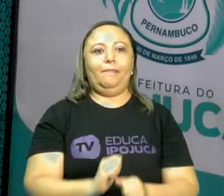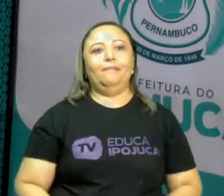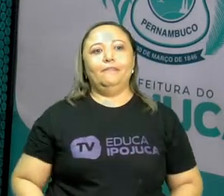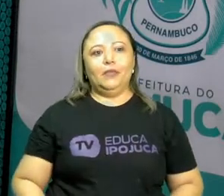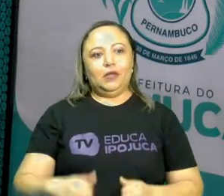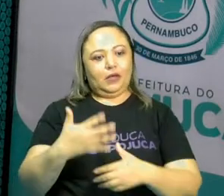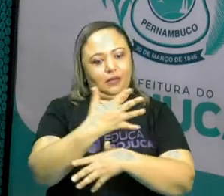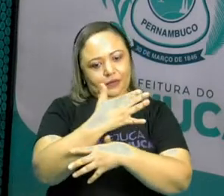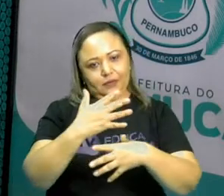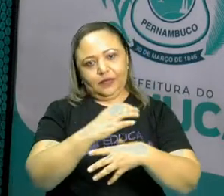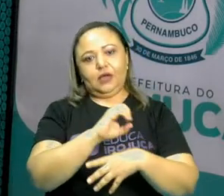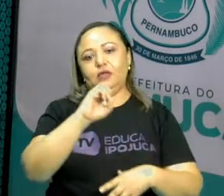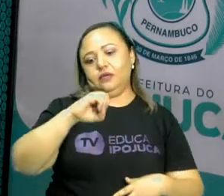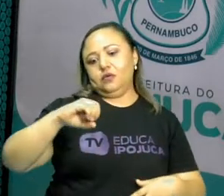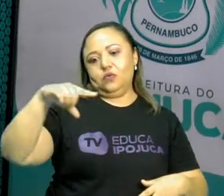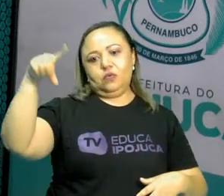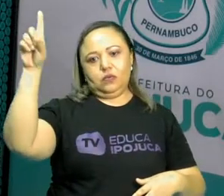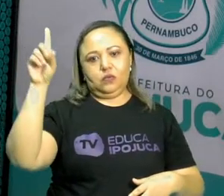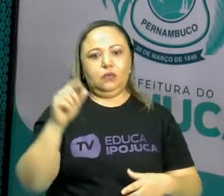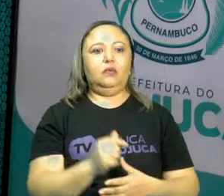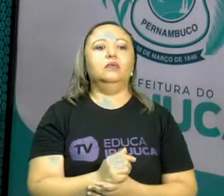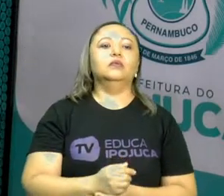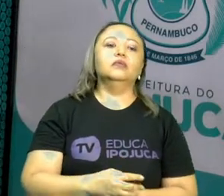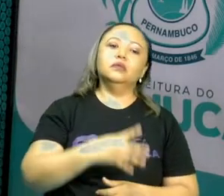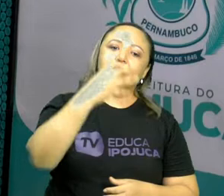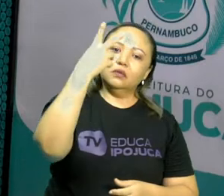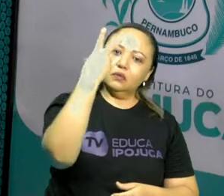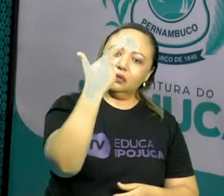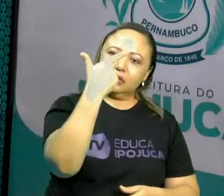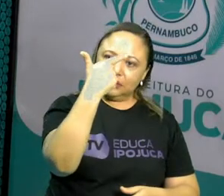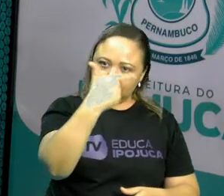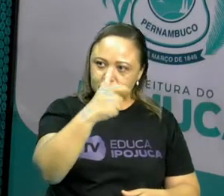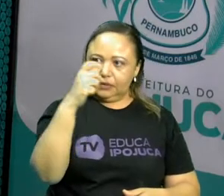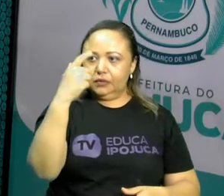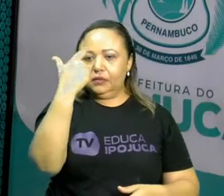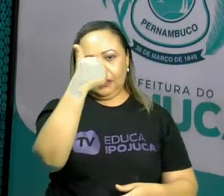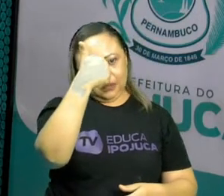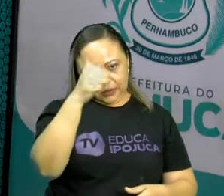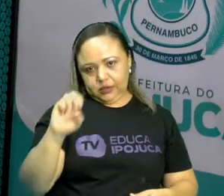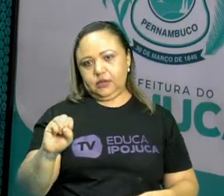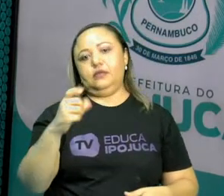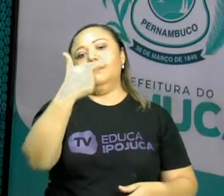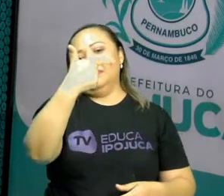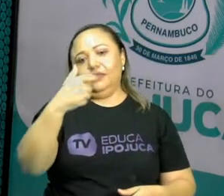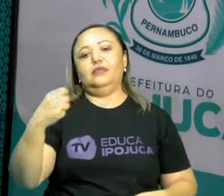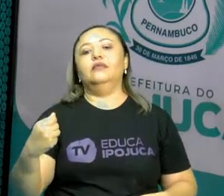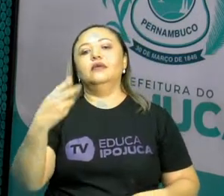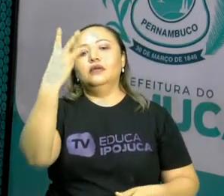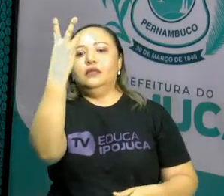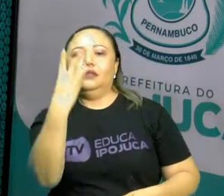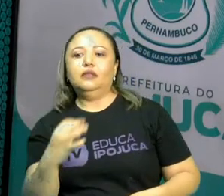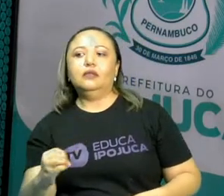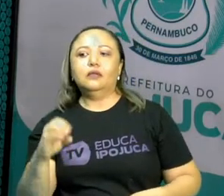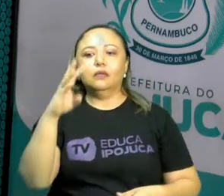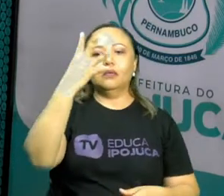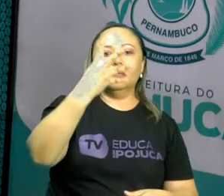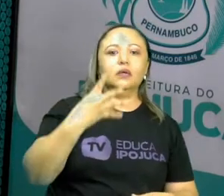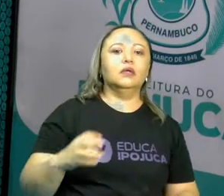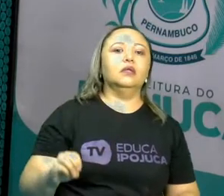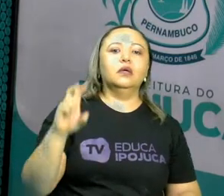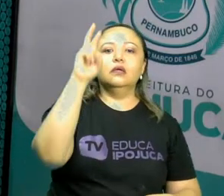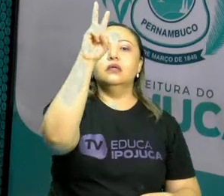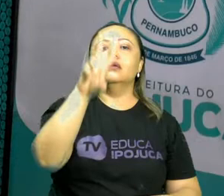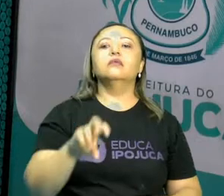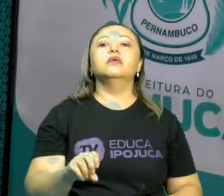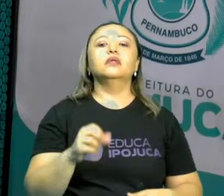20, 30, 40, 50 minutos são múltiplos do horário do